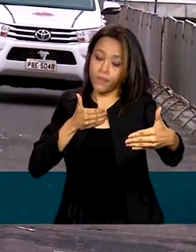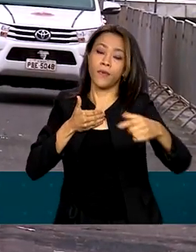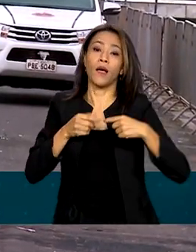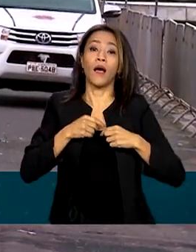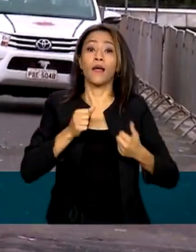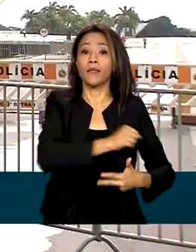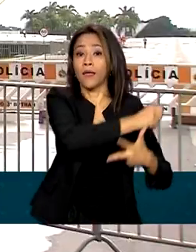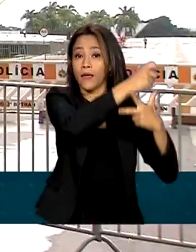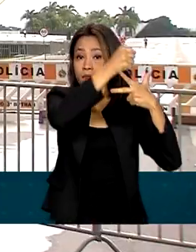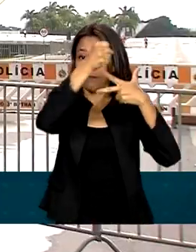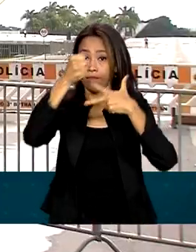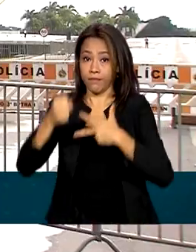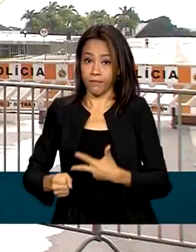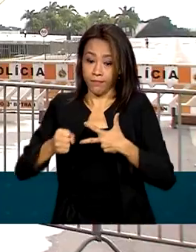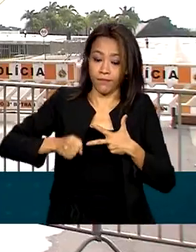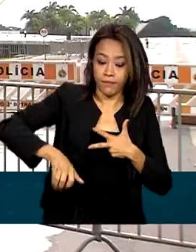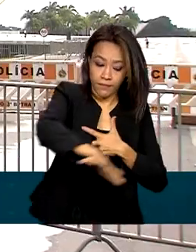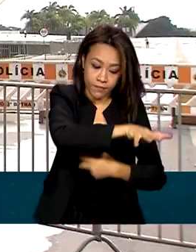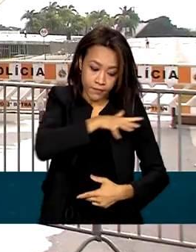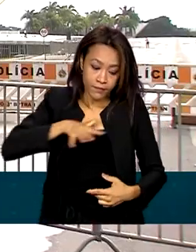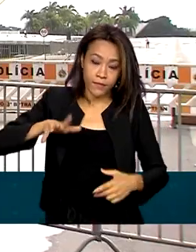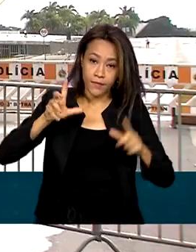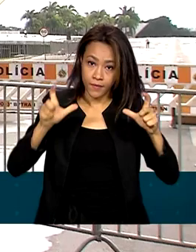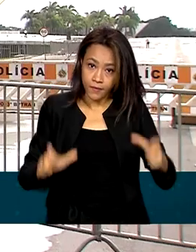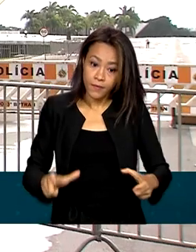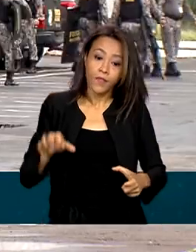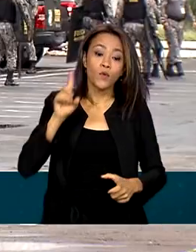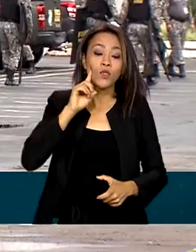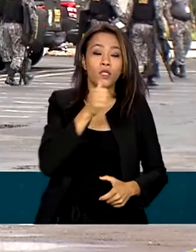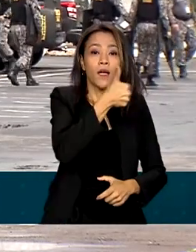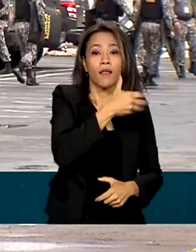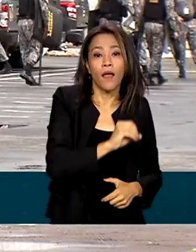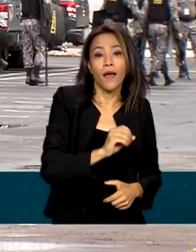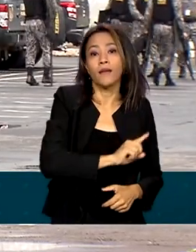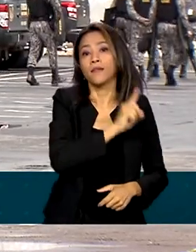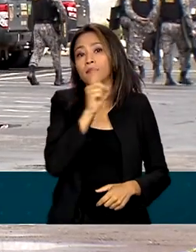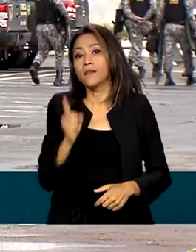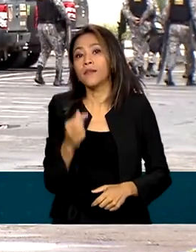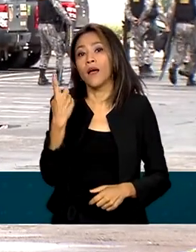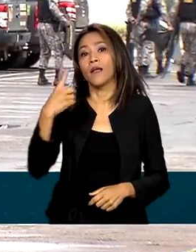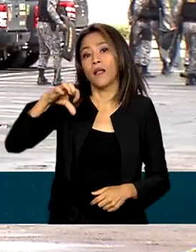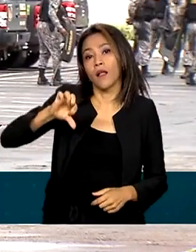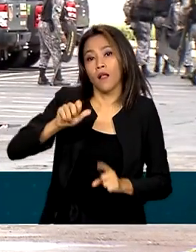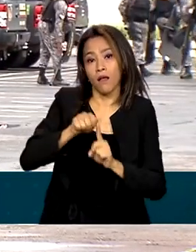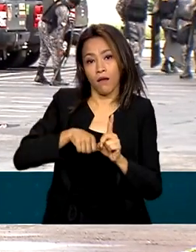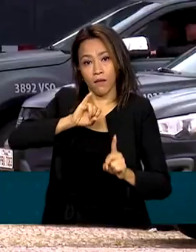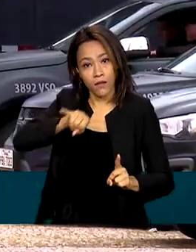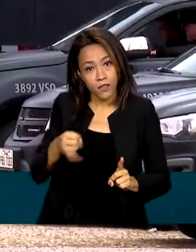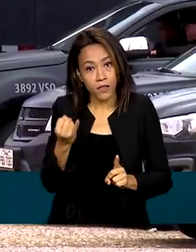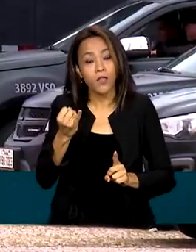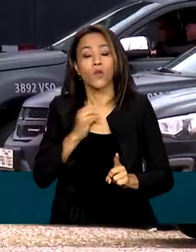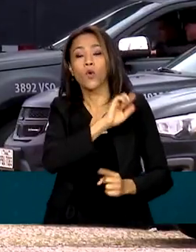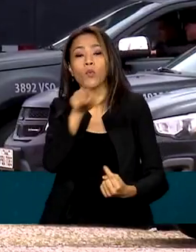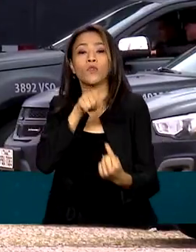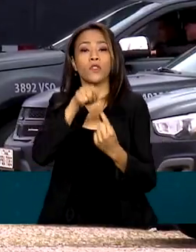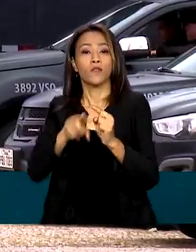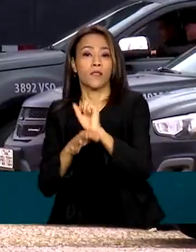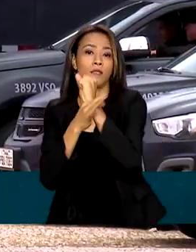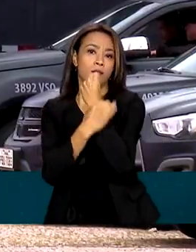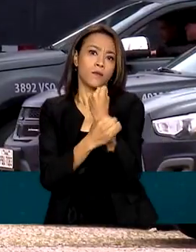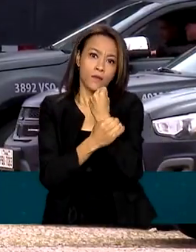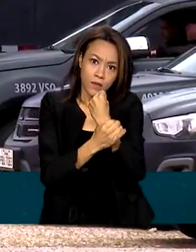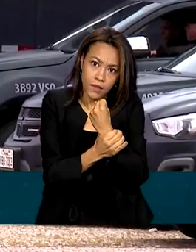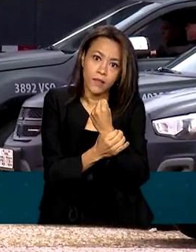Poderes. O efetivo vai atuar entre os dias 10 e 19 de janeiro, para garantir a ordem pública,